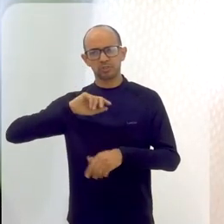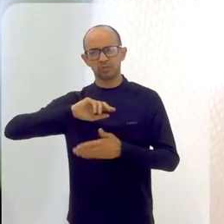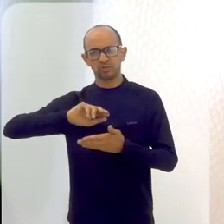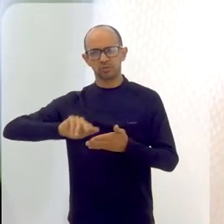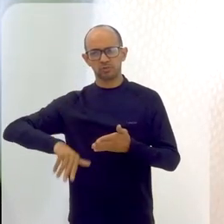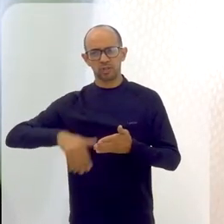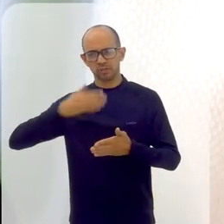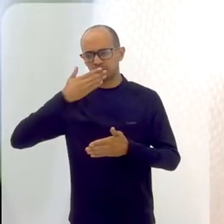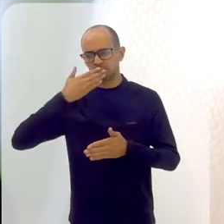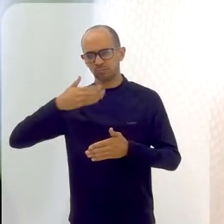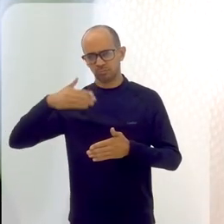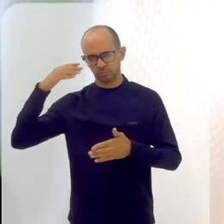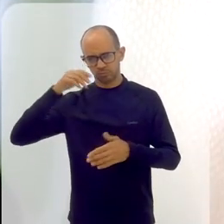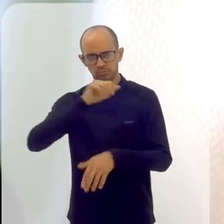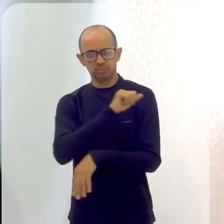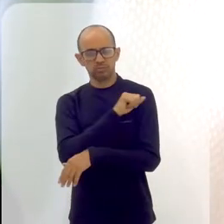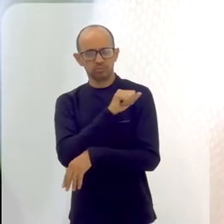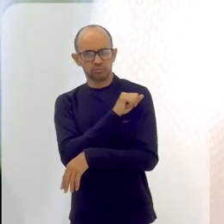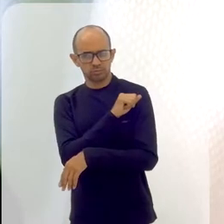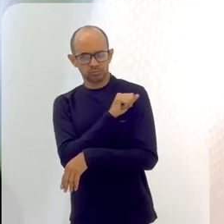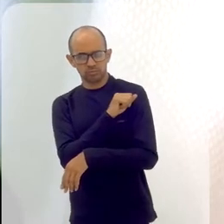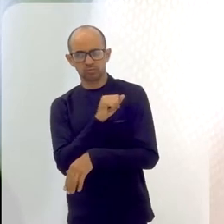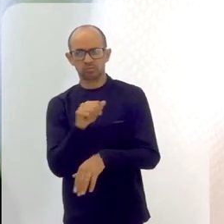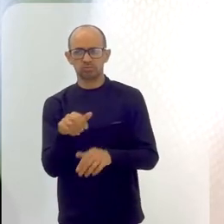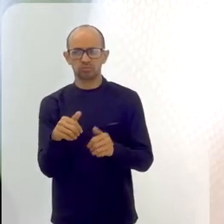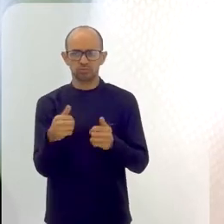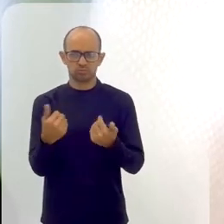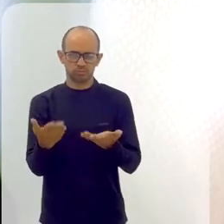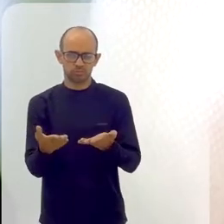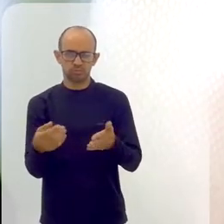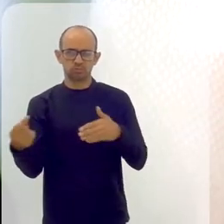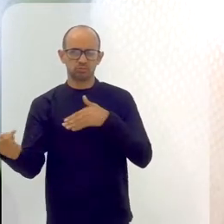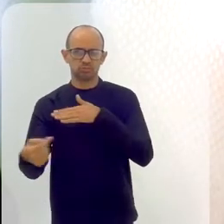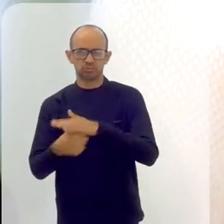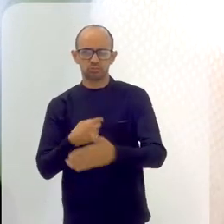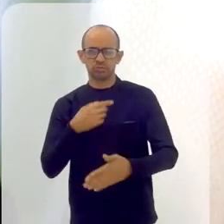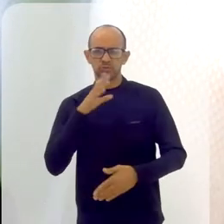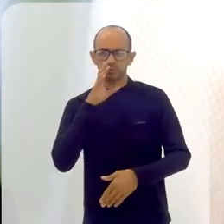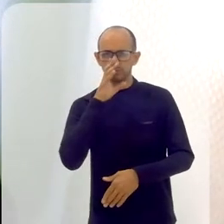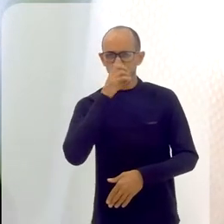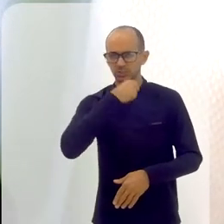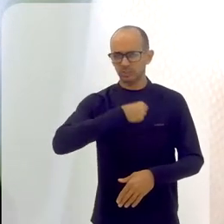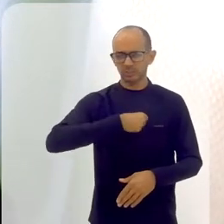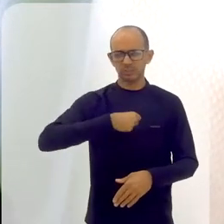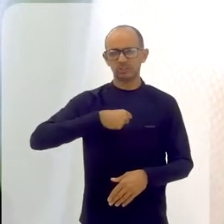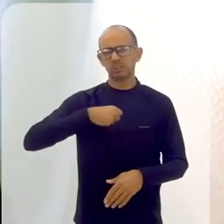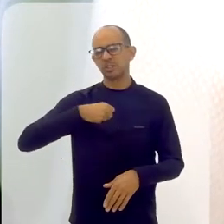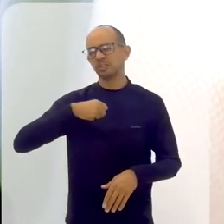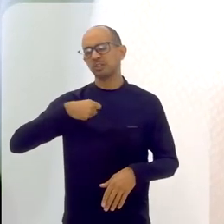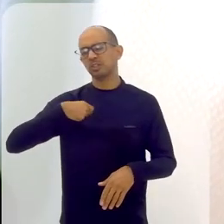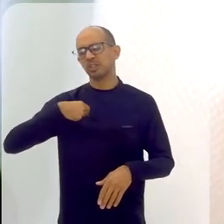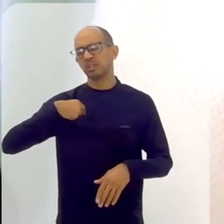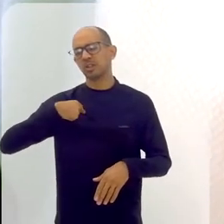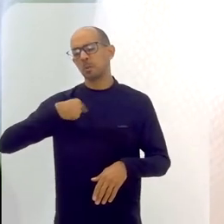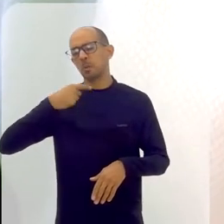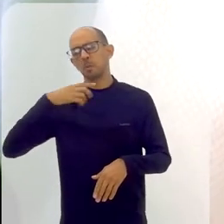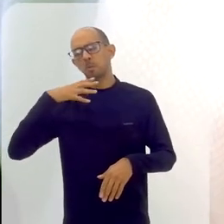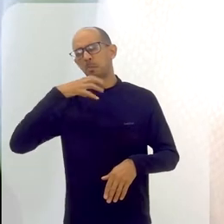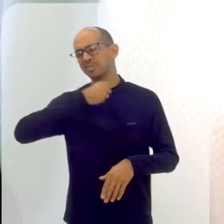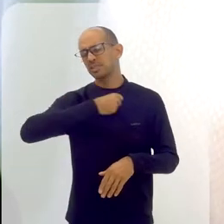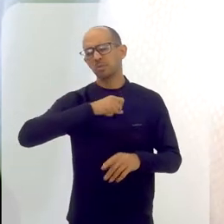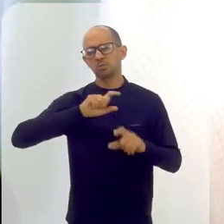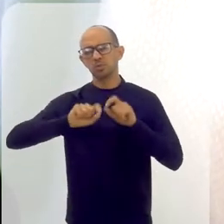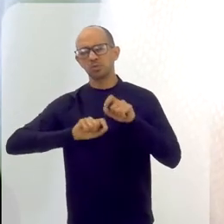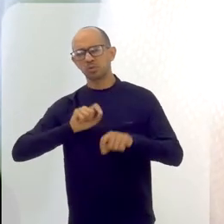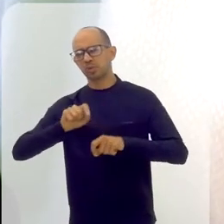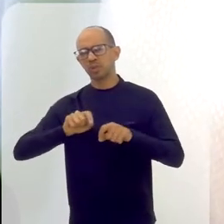determinados tipos de público. E quando você pergunta sobre algum tipo de resistência, eu percebo que, geralmente,